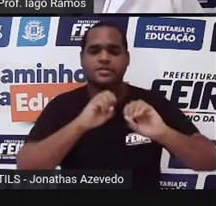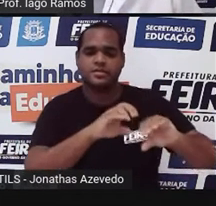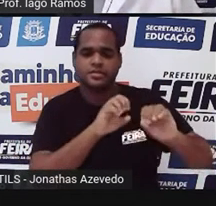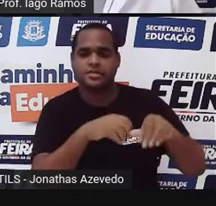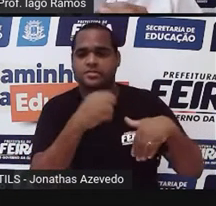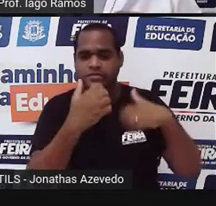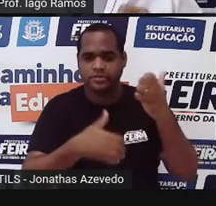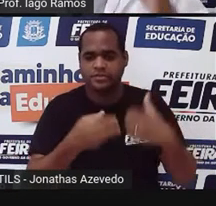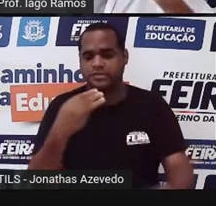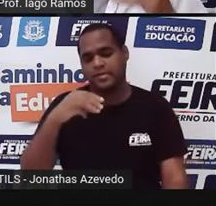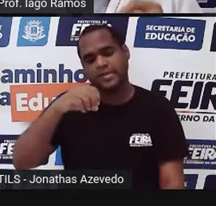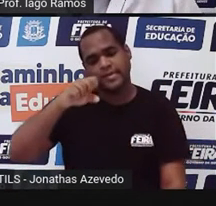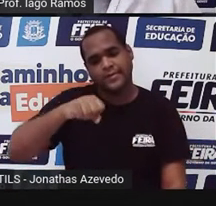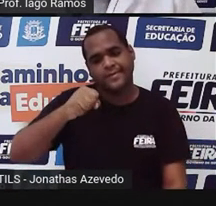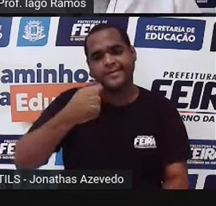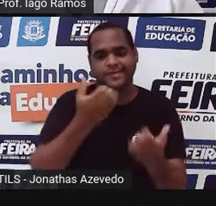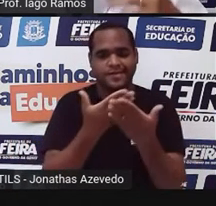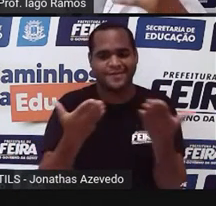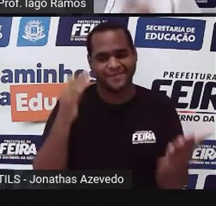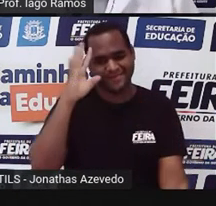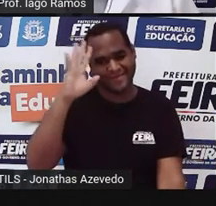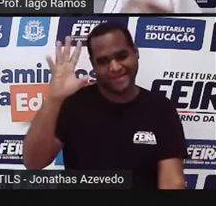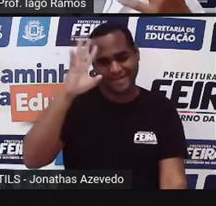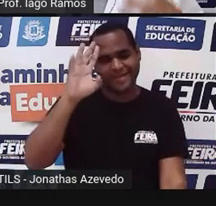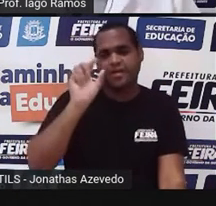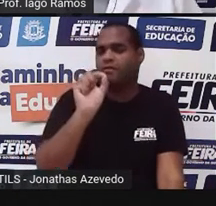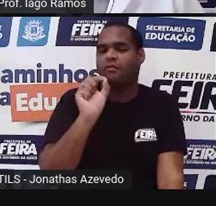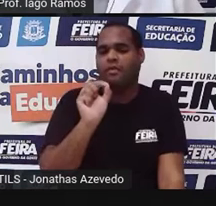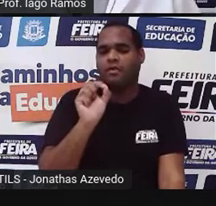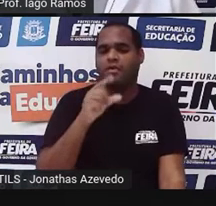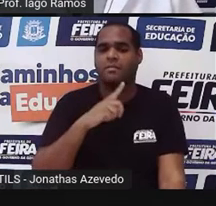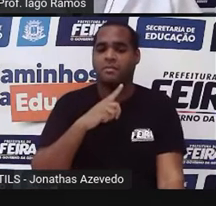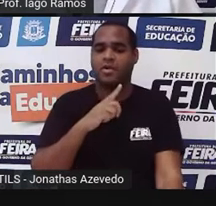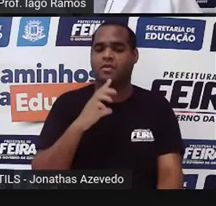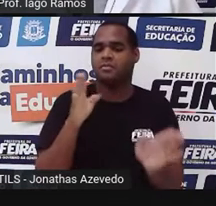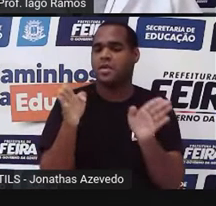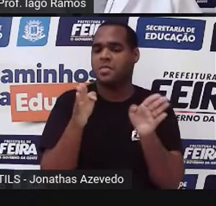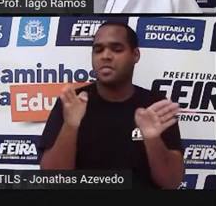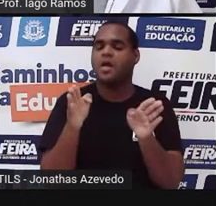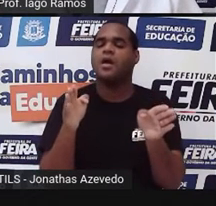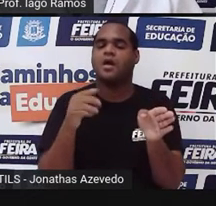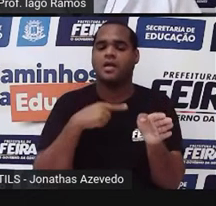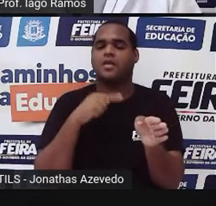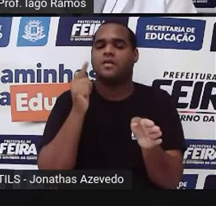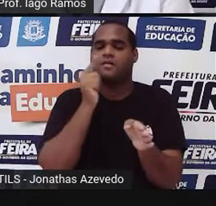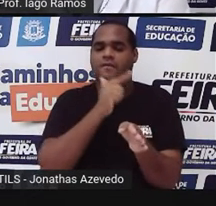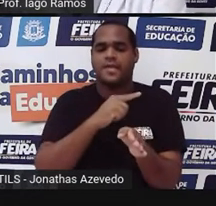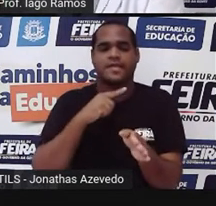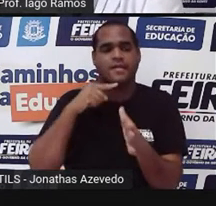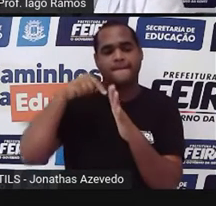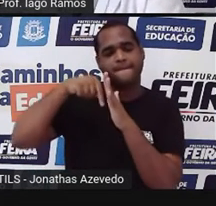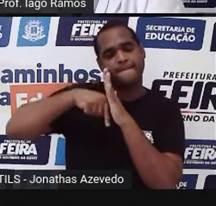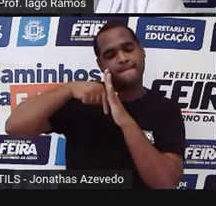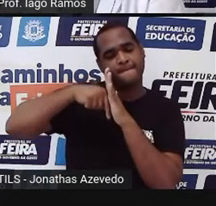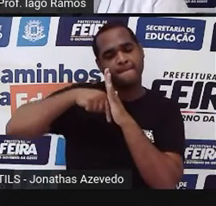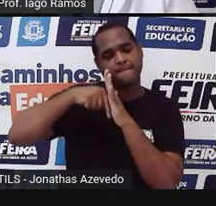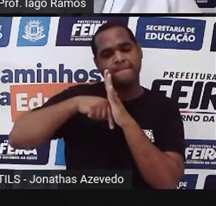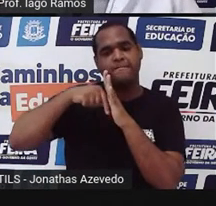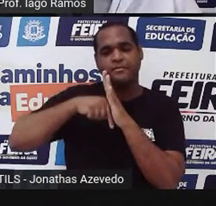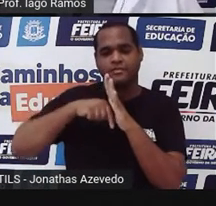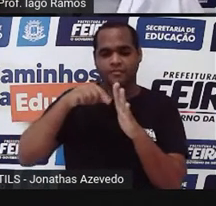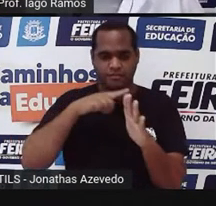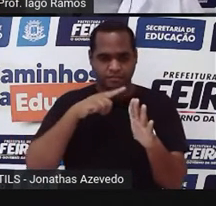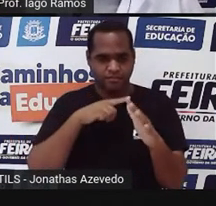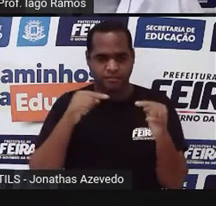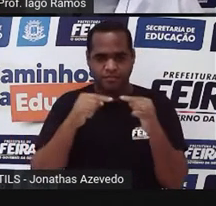Aqueles 30 segundos para você pensar, porque é um momento, né? Que a gente chama de autoavaliação. É